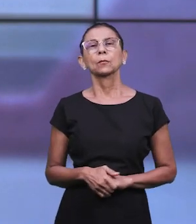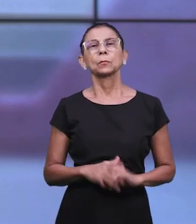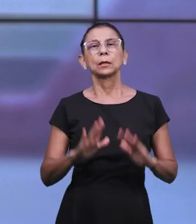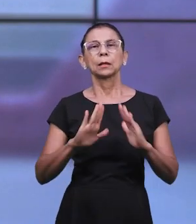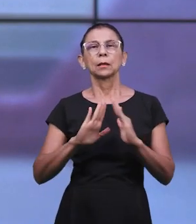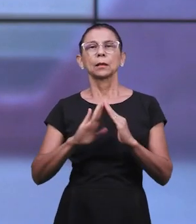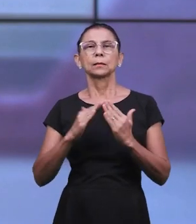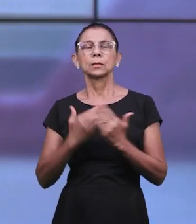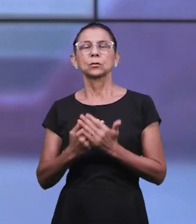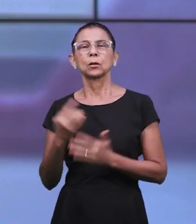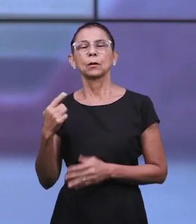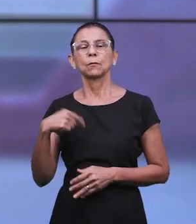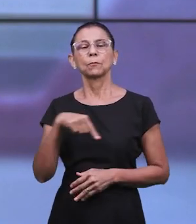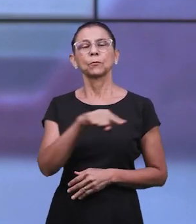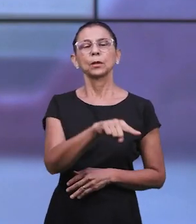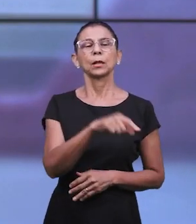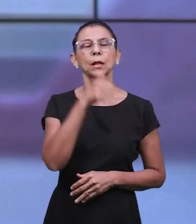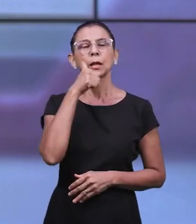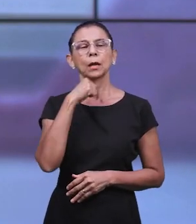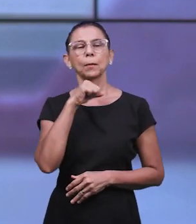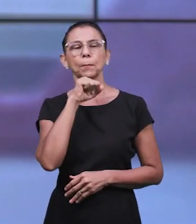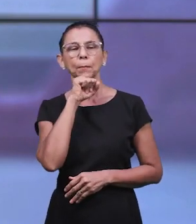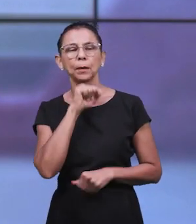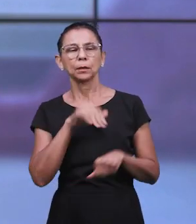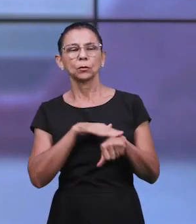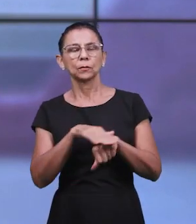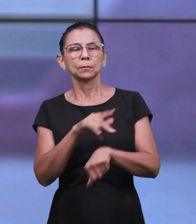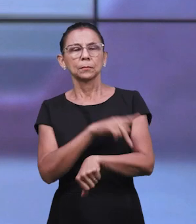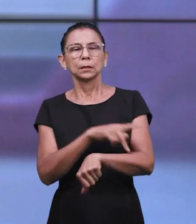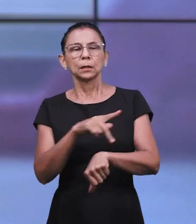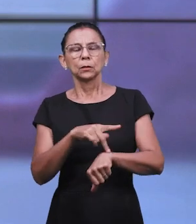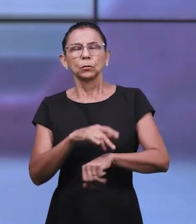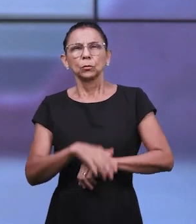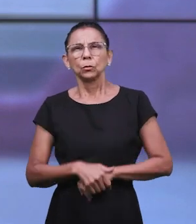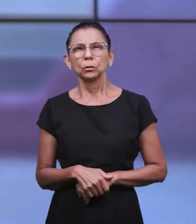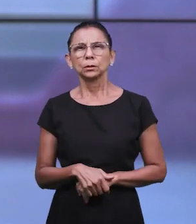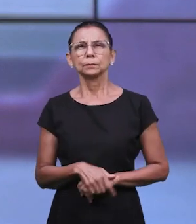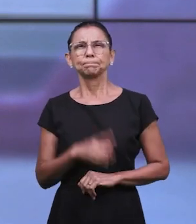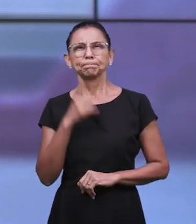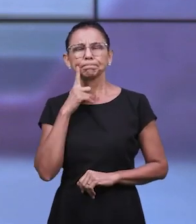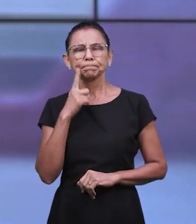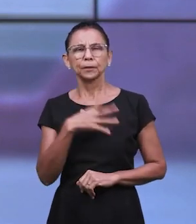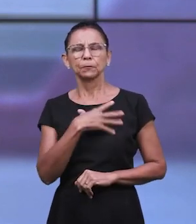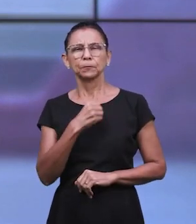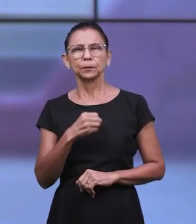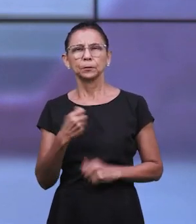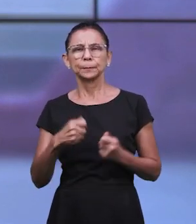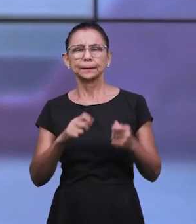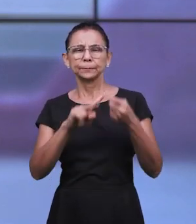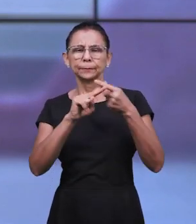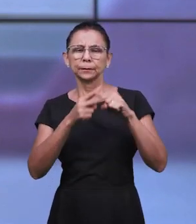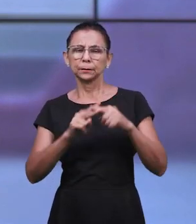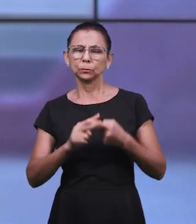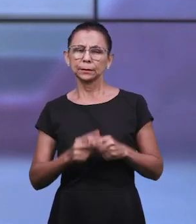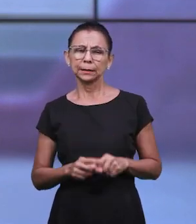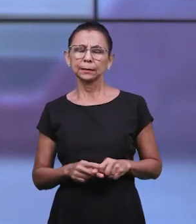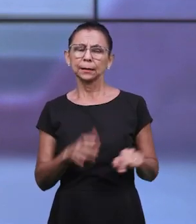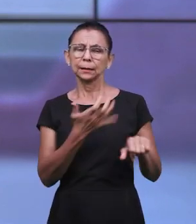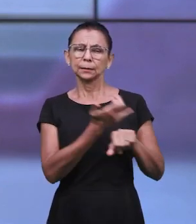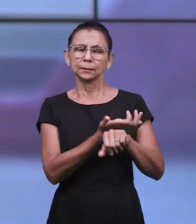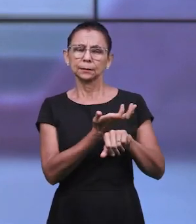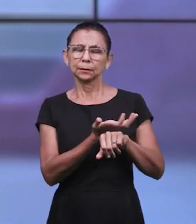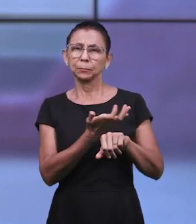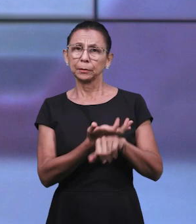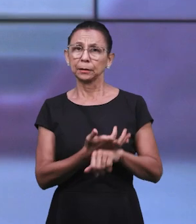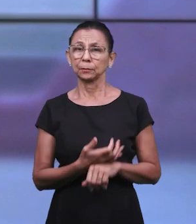para conversar com a pedagoga e a professora e identificou que o filho precisava de alguns ajustes na sua vida escolar, porque ele